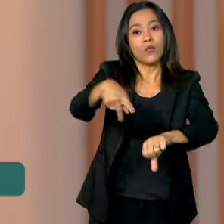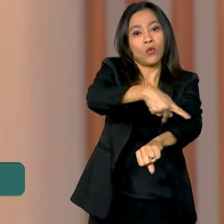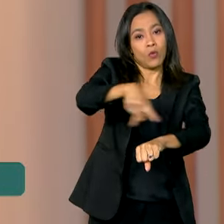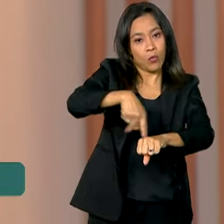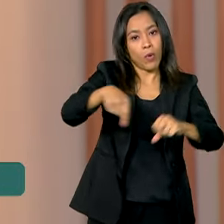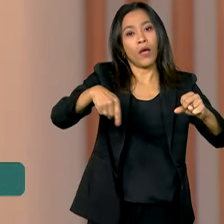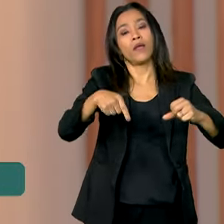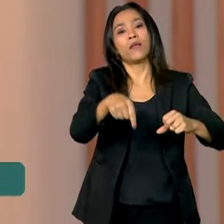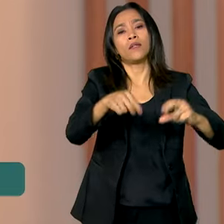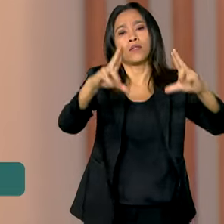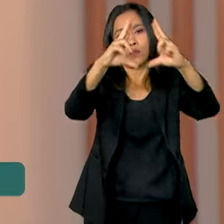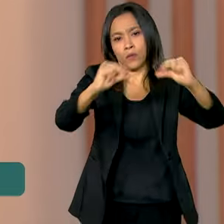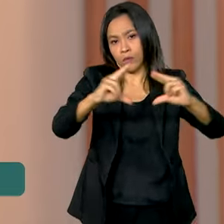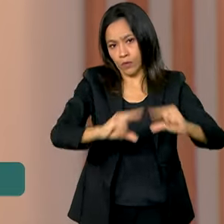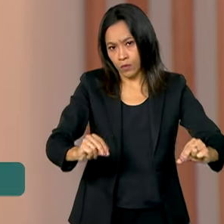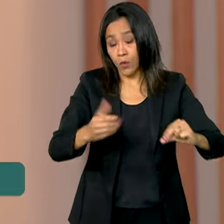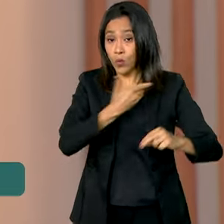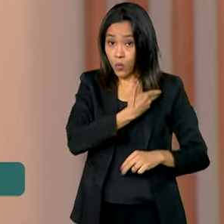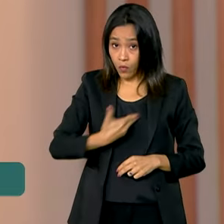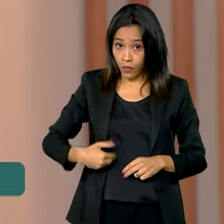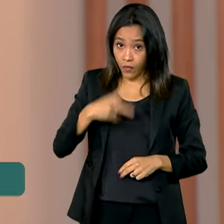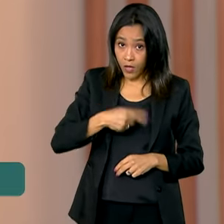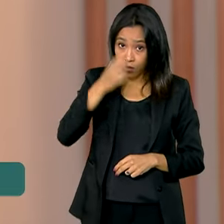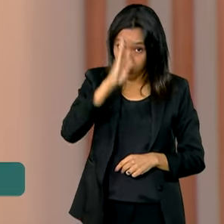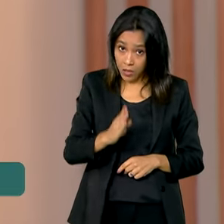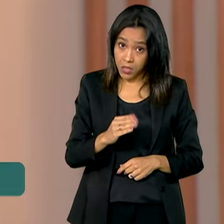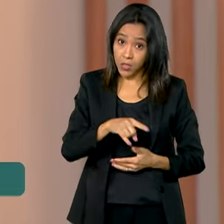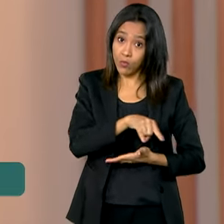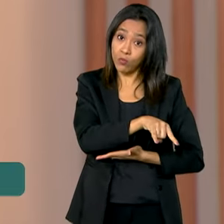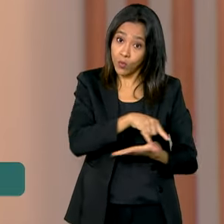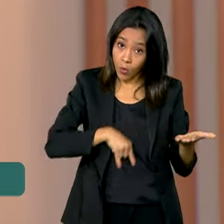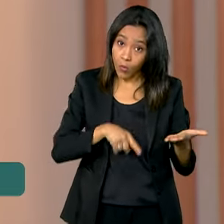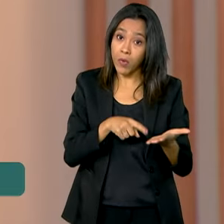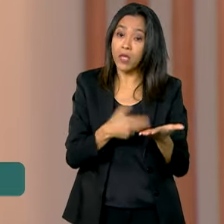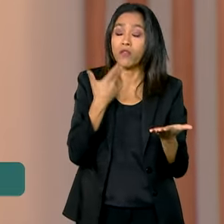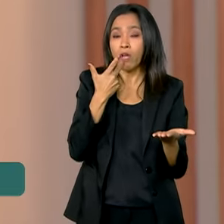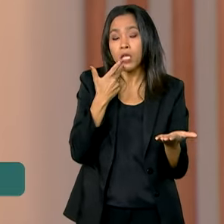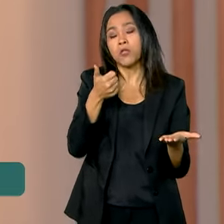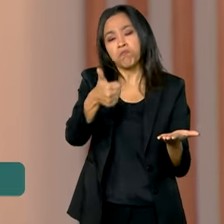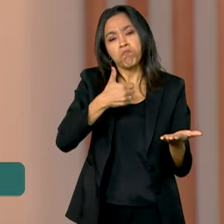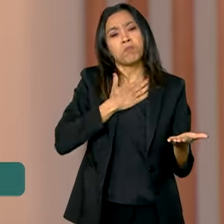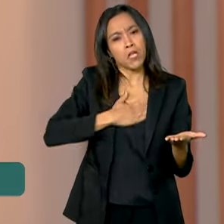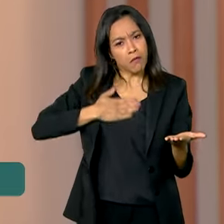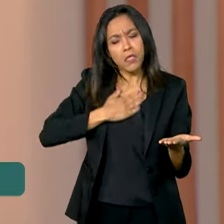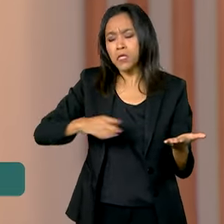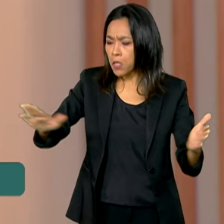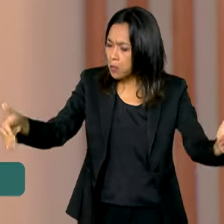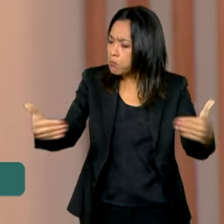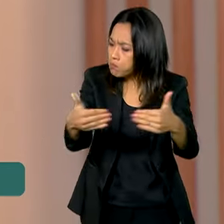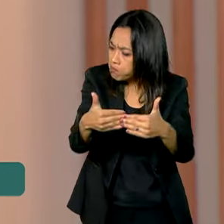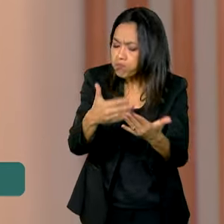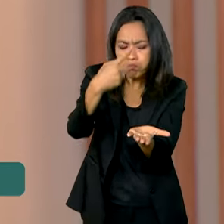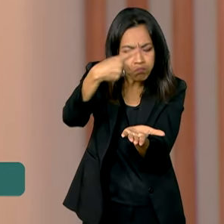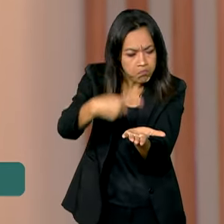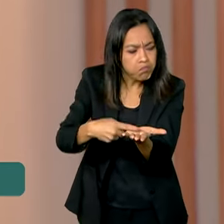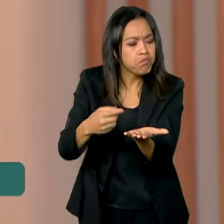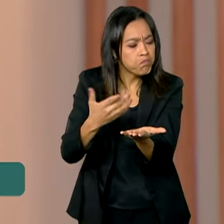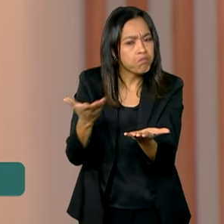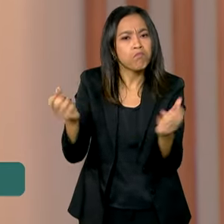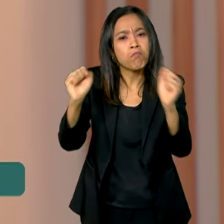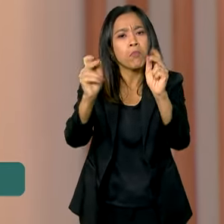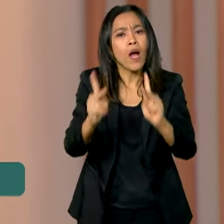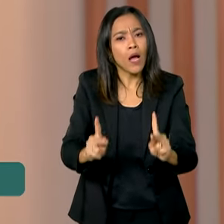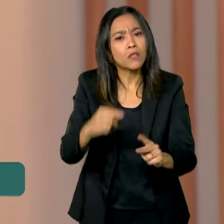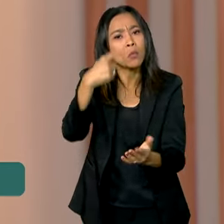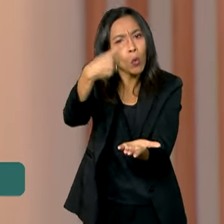O governo brasileiro emitiu uma nota à imprensa demonstrando satisfação no acordo, reafirmando a necessidade de compromisso para a